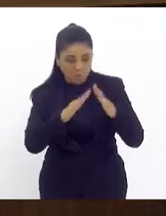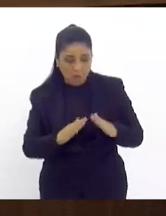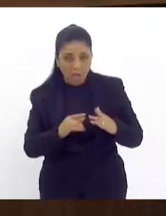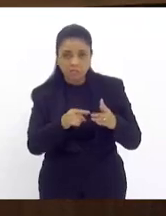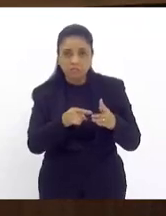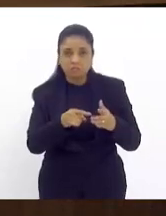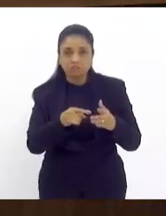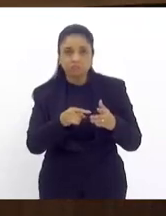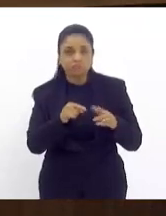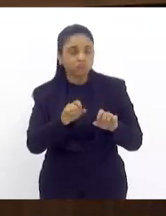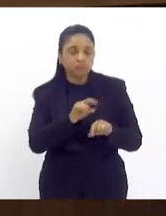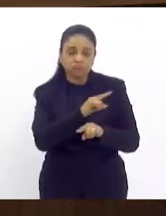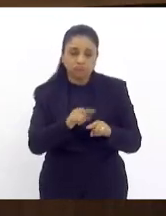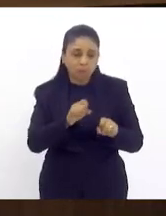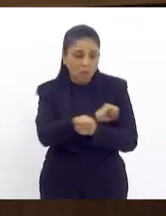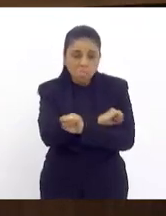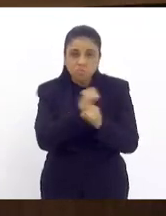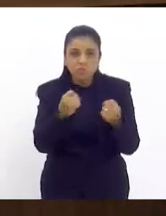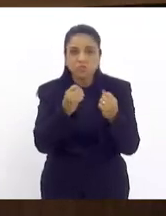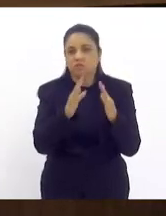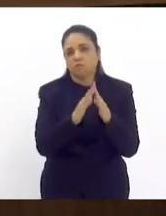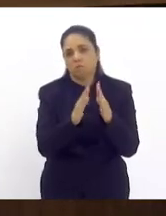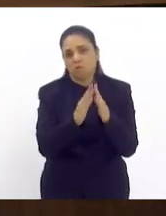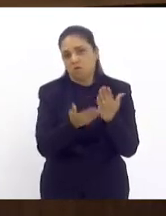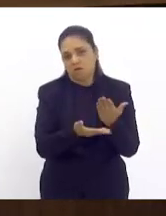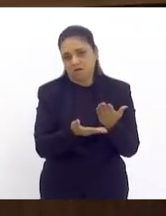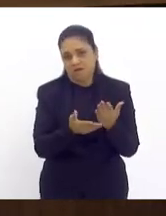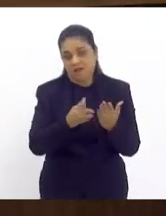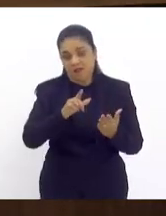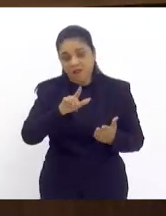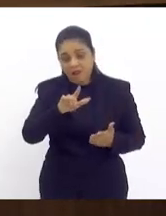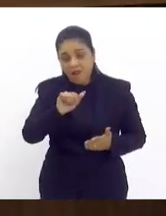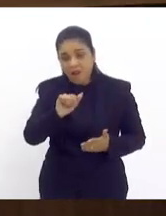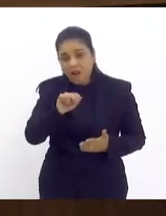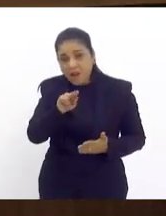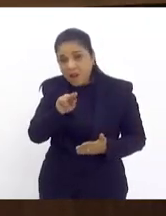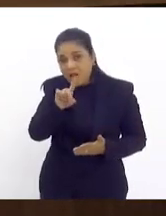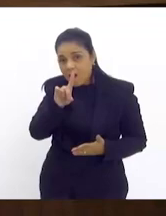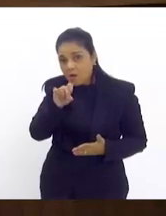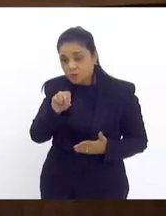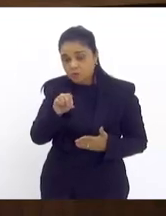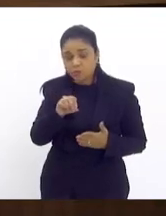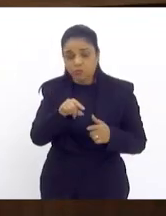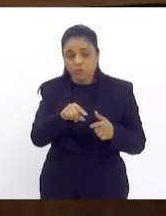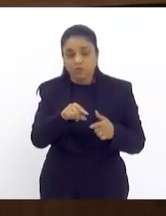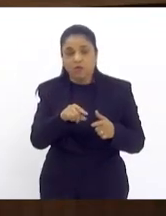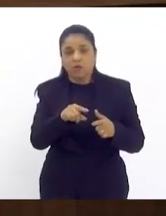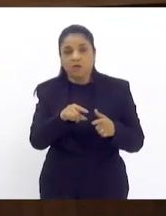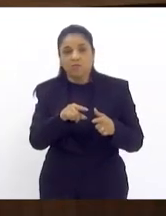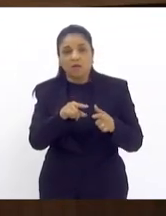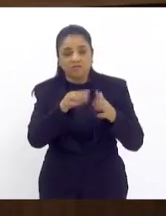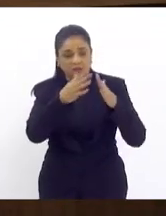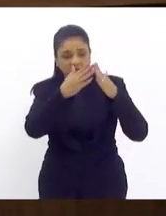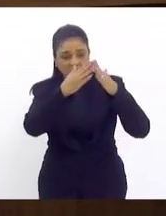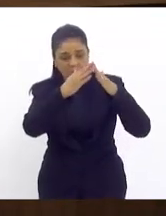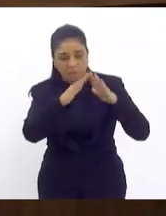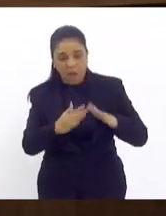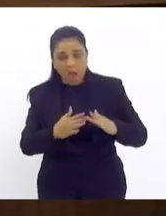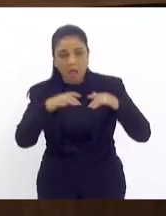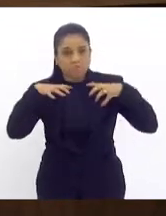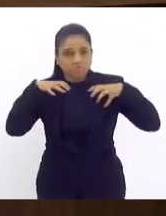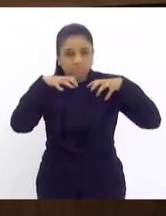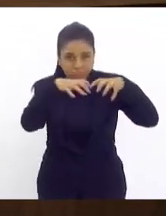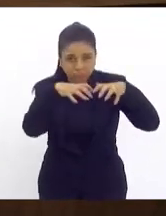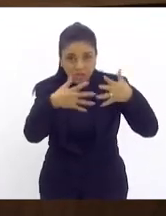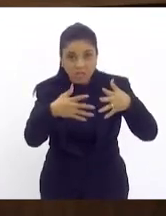mais prestavam para a moradia e que aquelas pessoas tinham tido a sua casa derrubada com a tragédia e precisavam